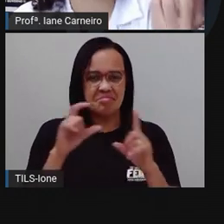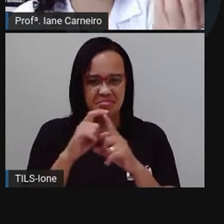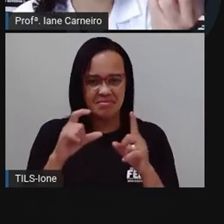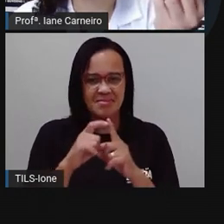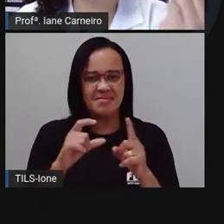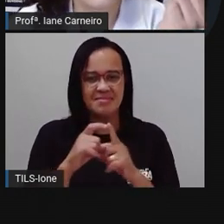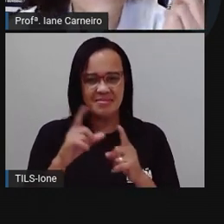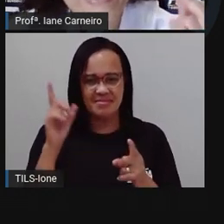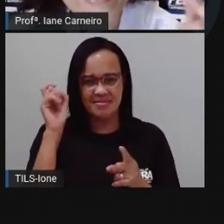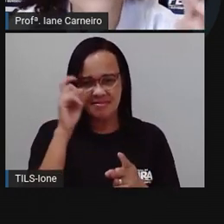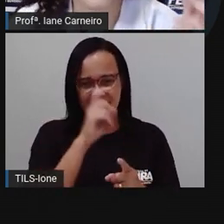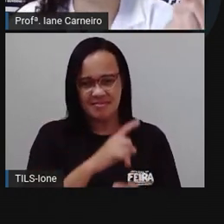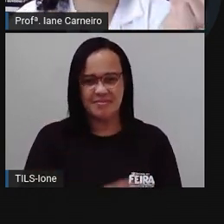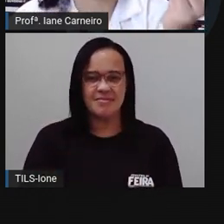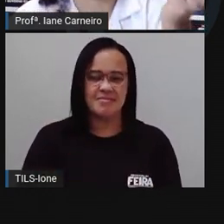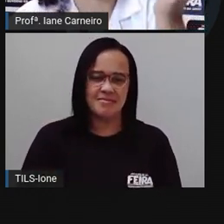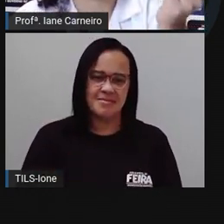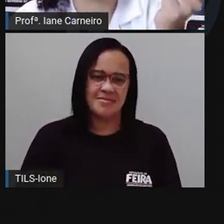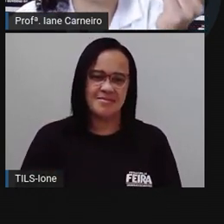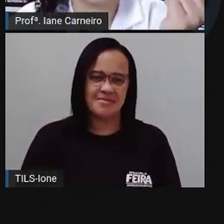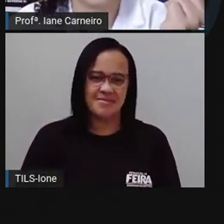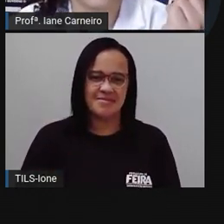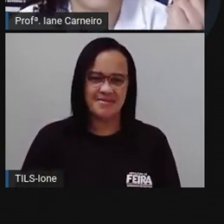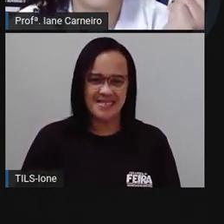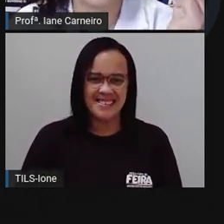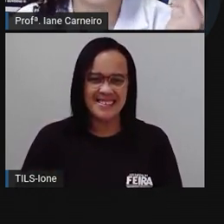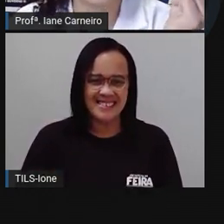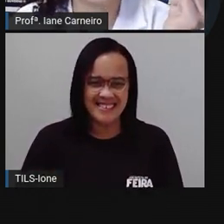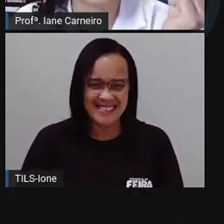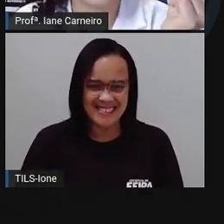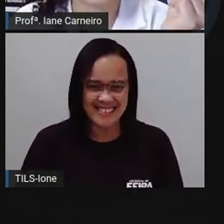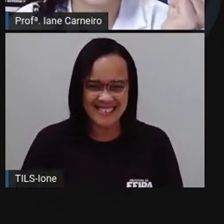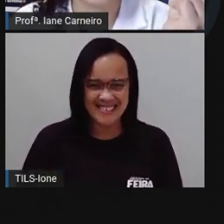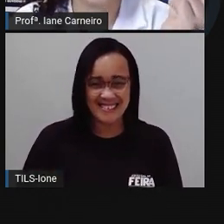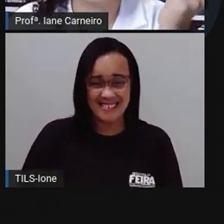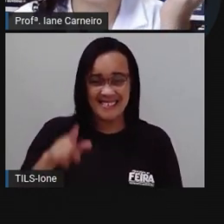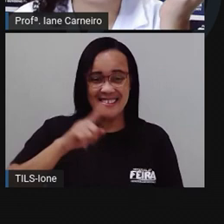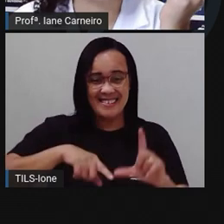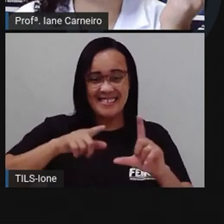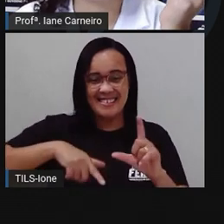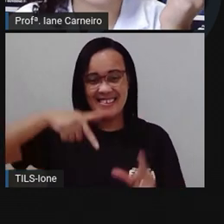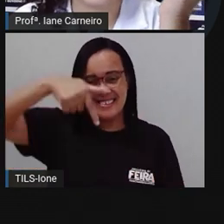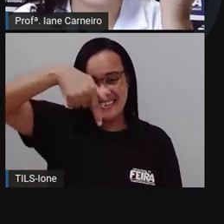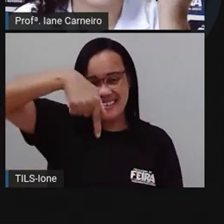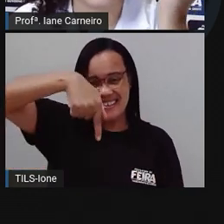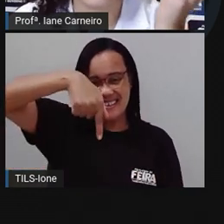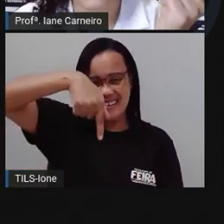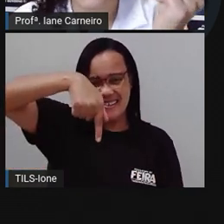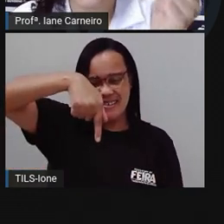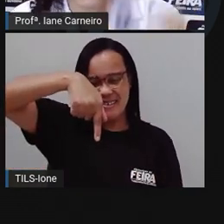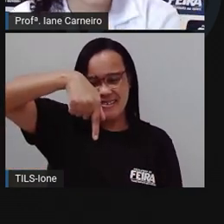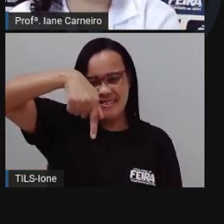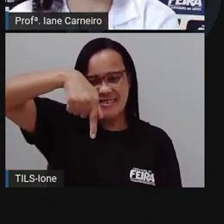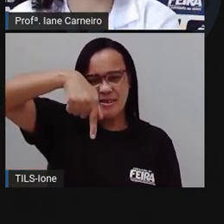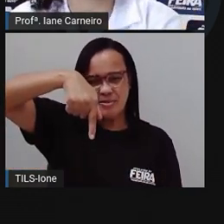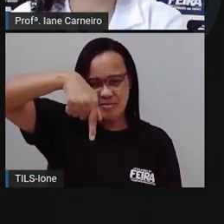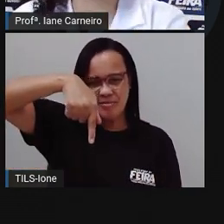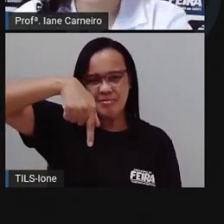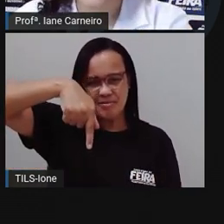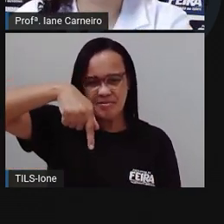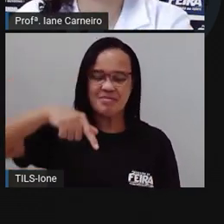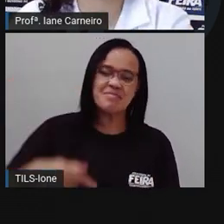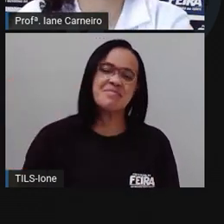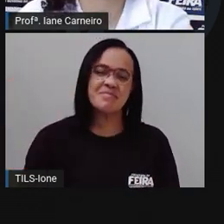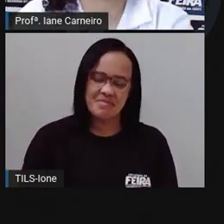Só tá saindo letra que não tem na palavra. Que letra é essa? A letra Q. Não tem pra